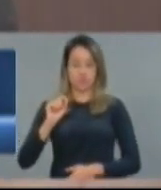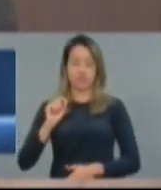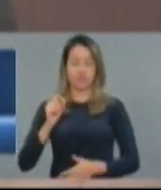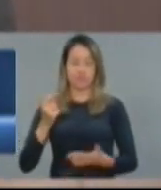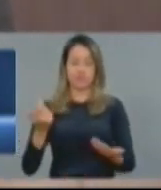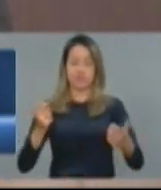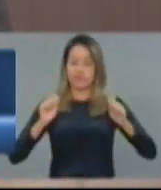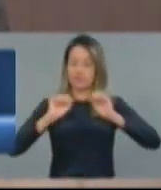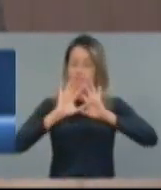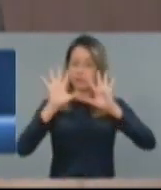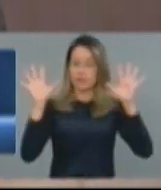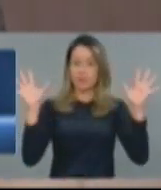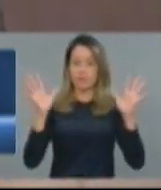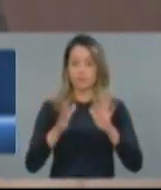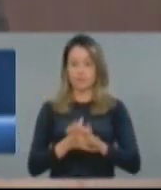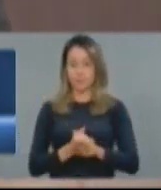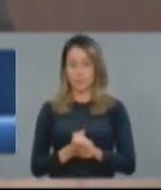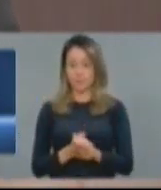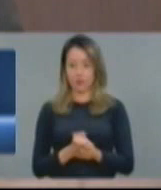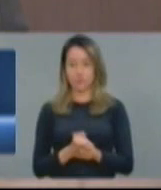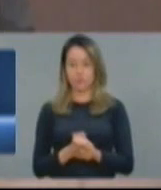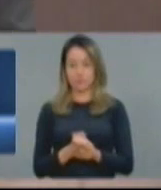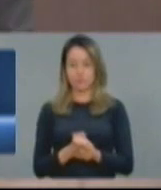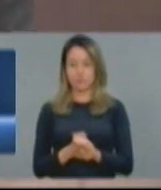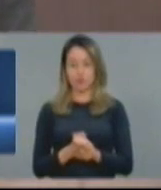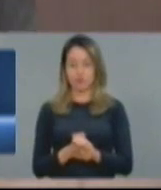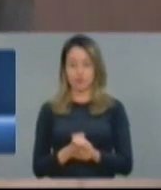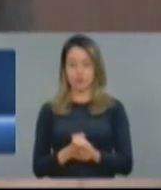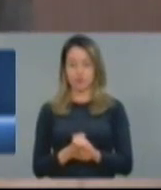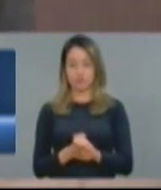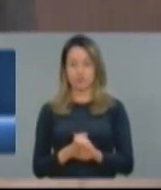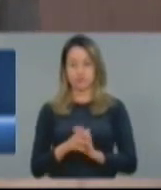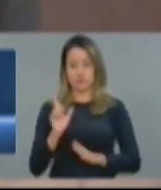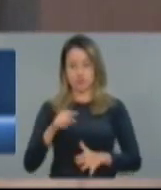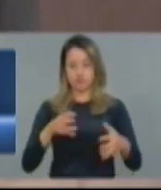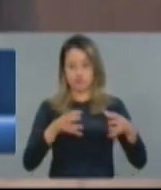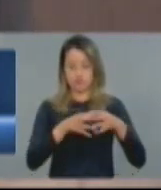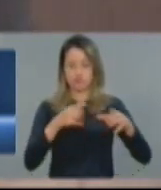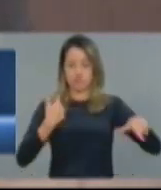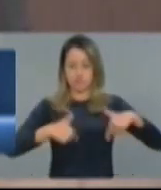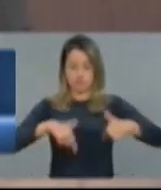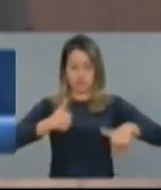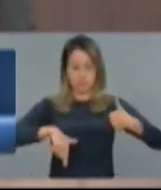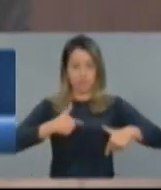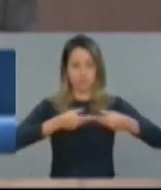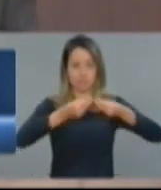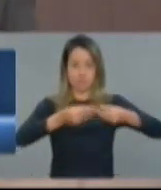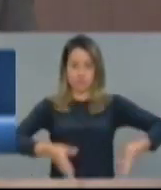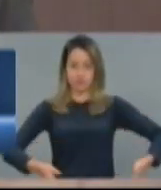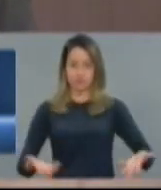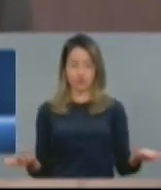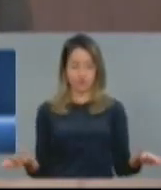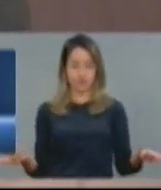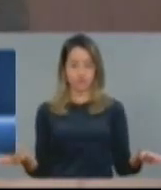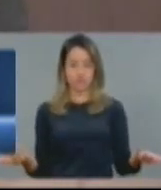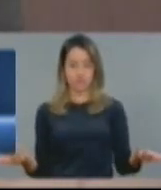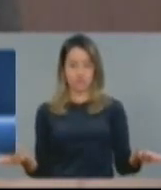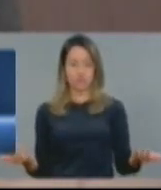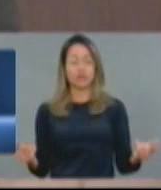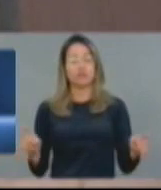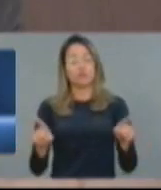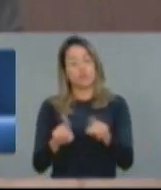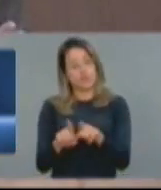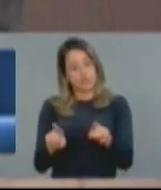claros do ponto de vista da classe trabalhadora que é a mais prejudicada, sem abrir mão das